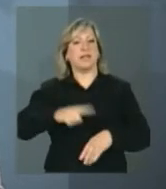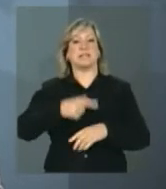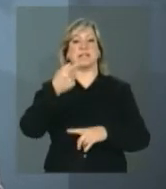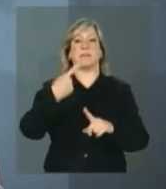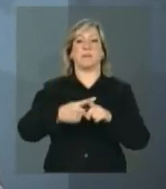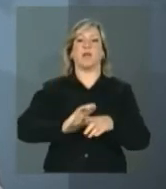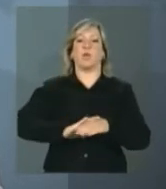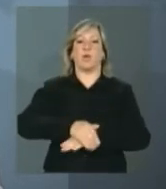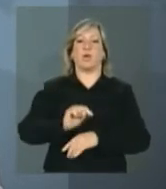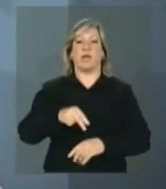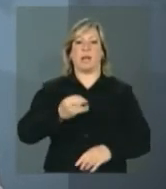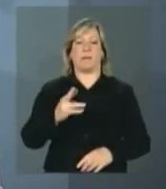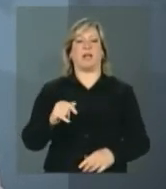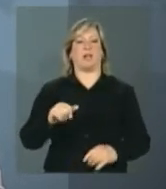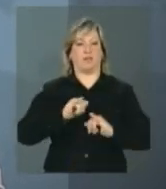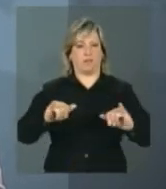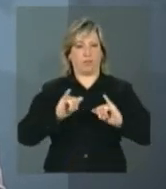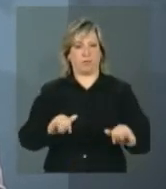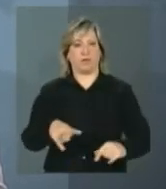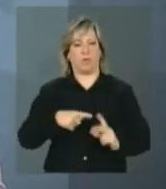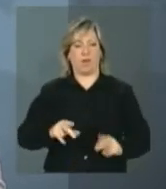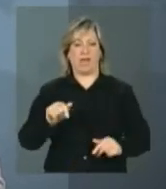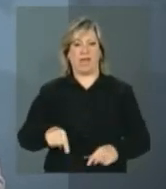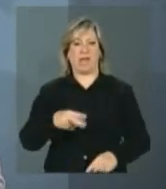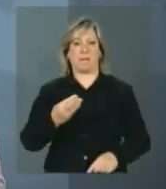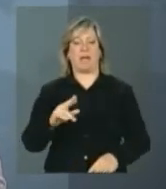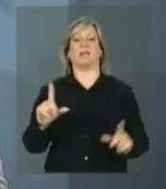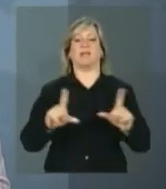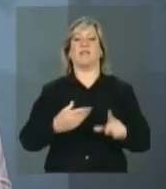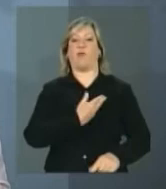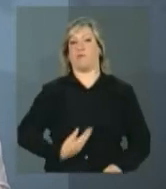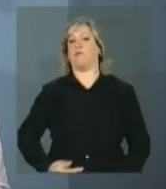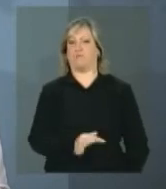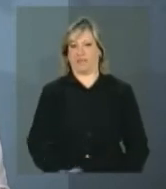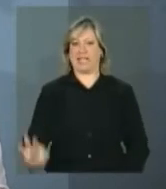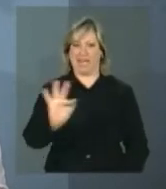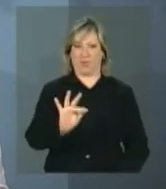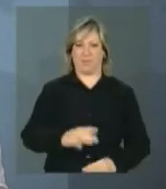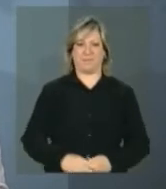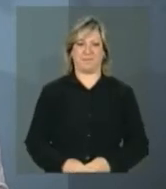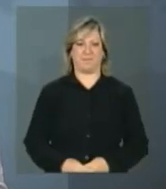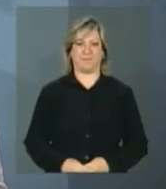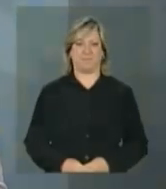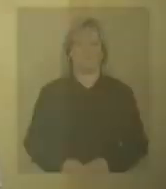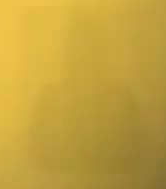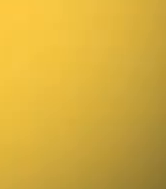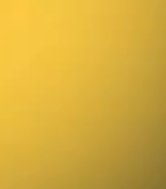sete e meia da noite no NBR Notícias. Continue com a gente, NBR, a TV do Governo Federal. Tchau.